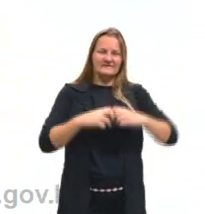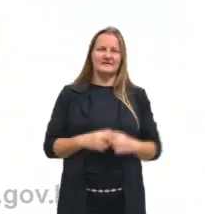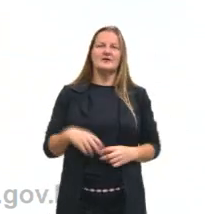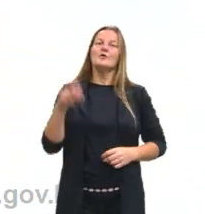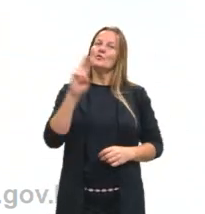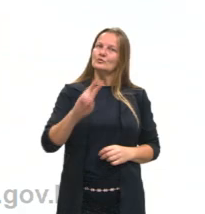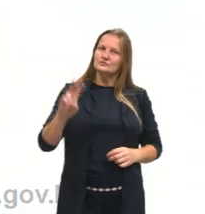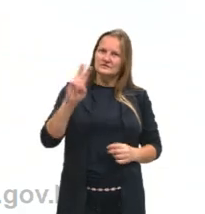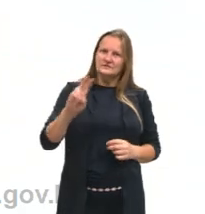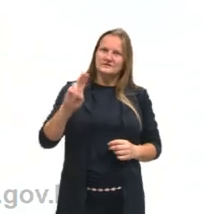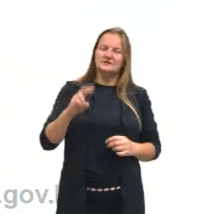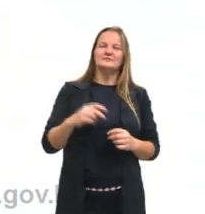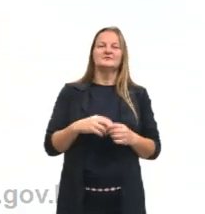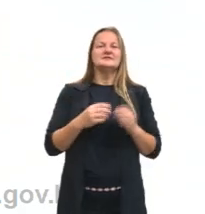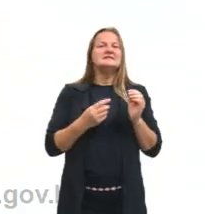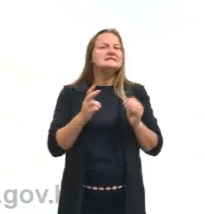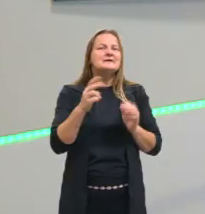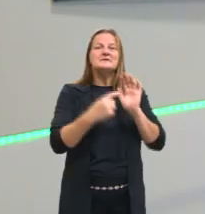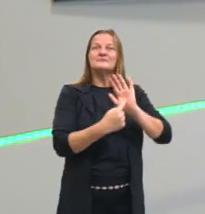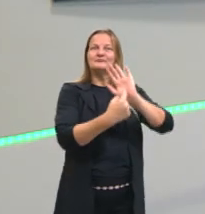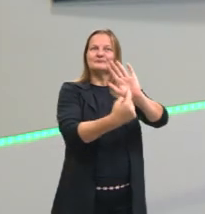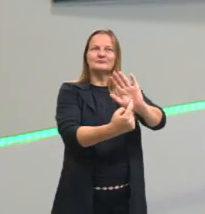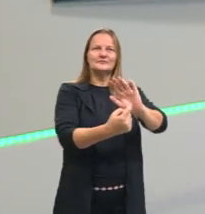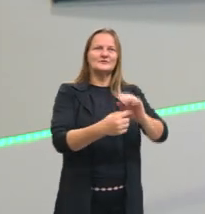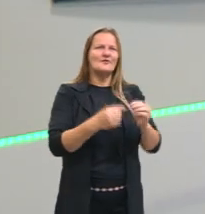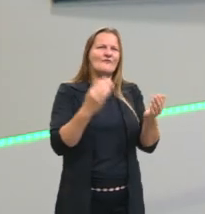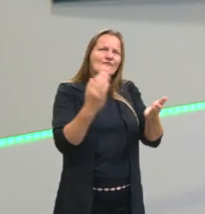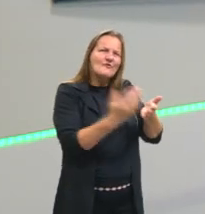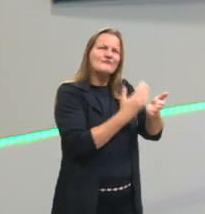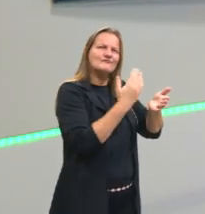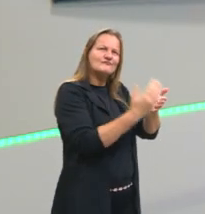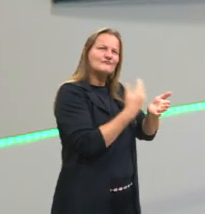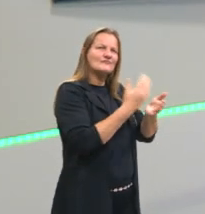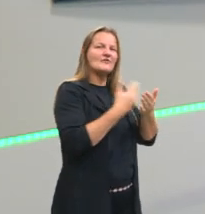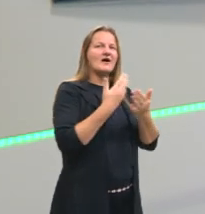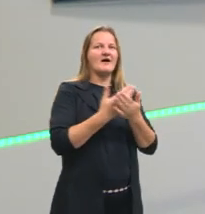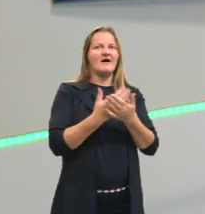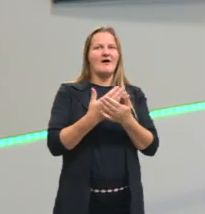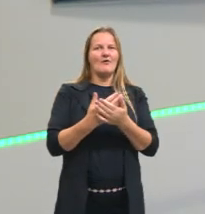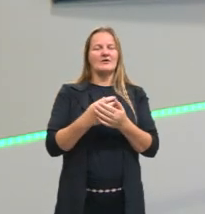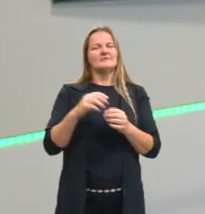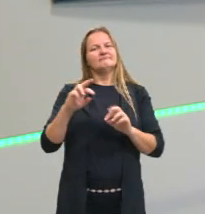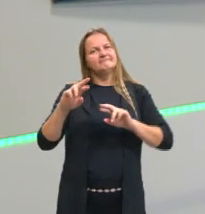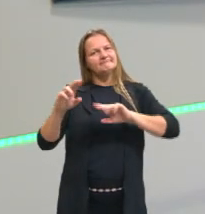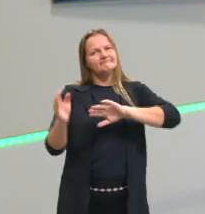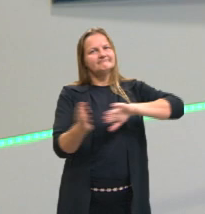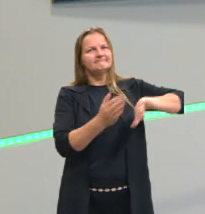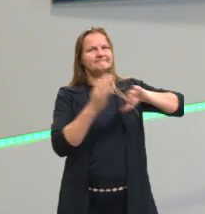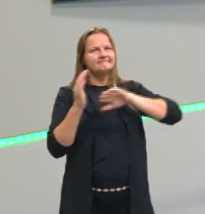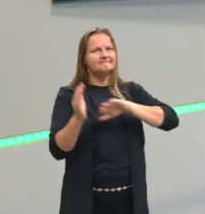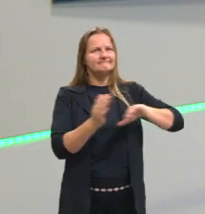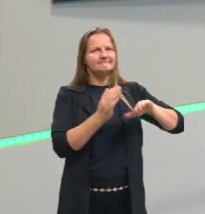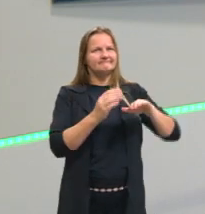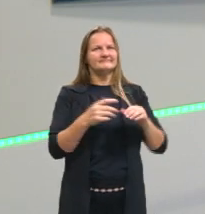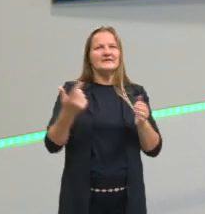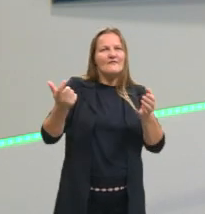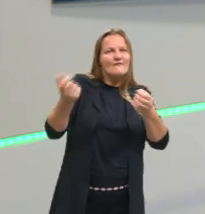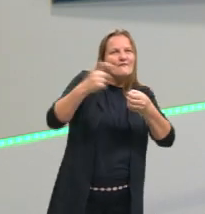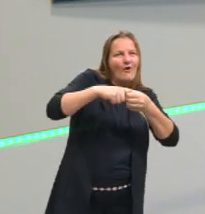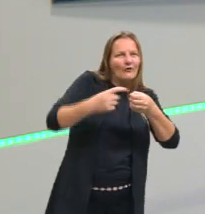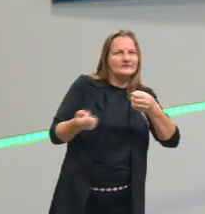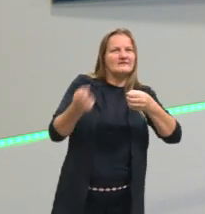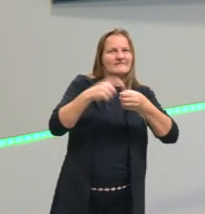Usamos bastante e vai aparecer, conforme a gente for passando as aulas, ele vai ser recorrente. Então, é importante, pelo menos, a gente,